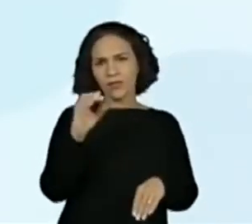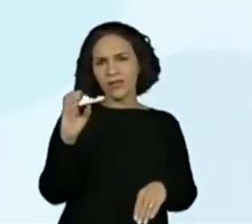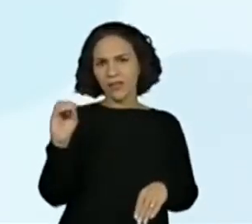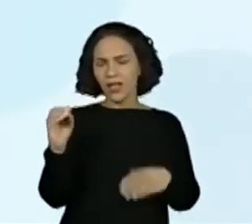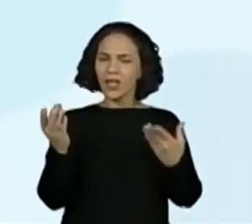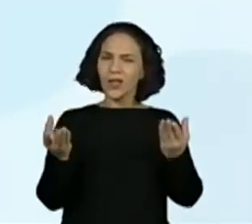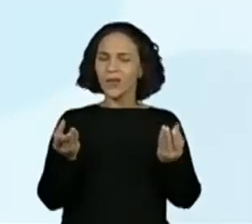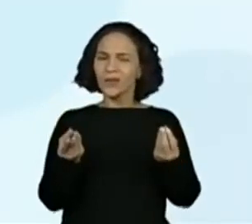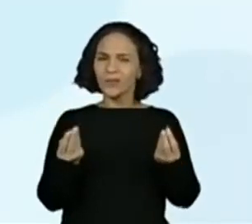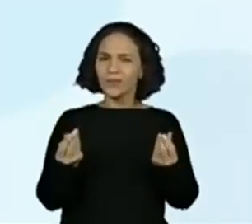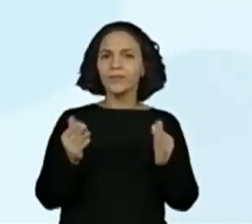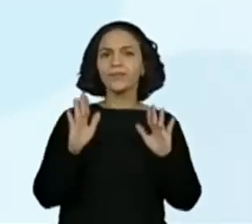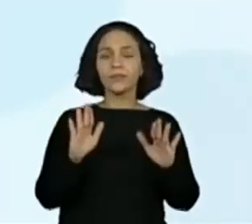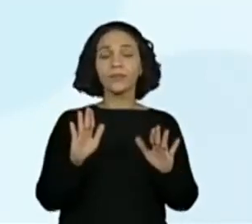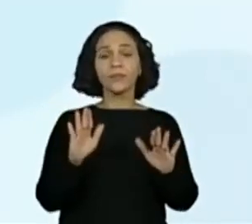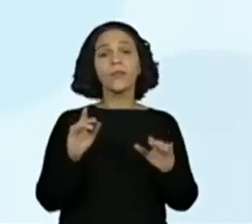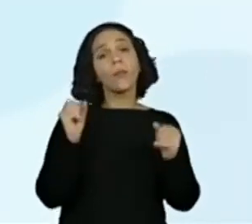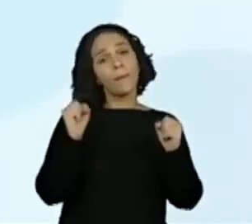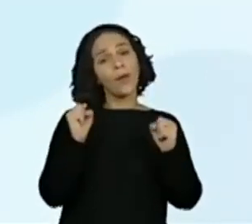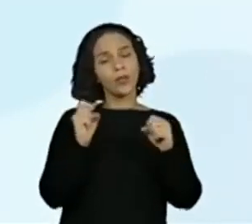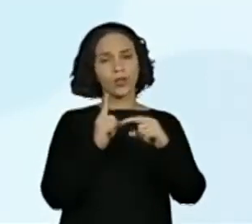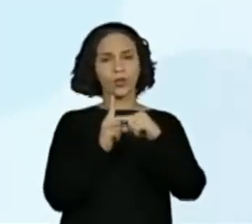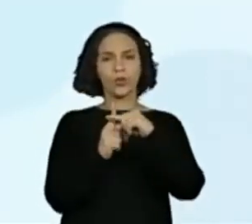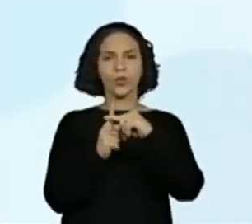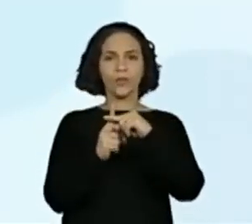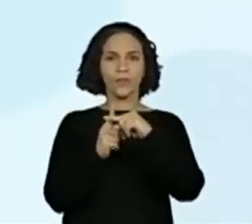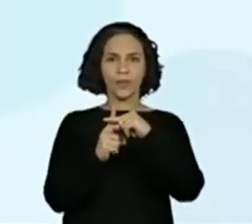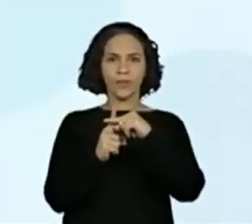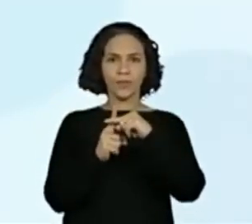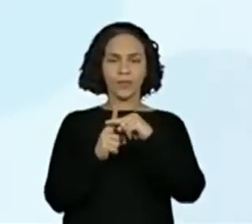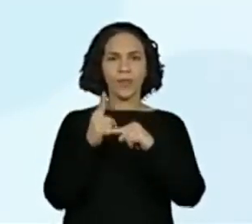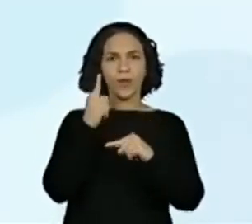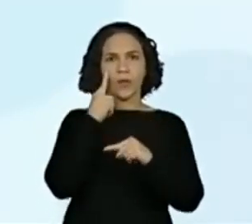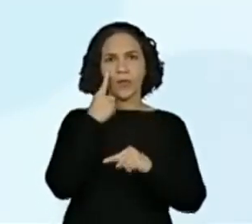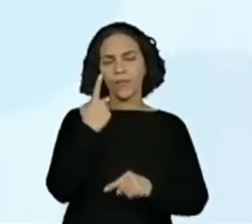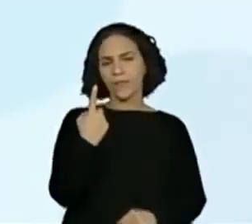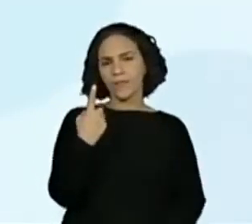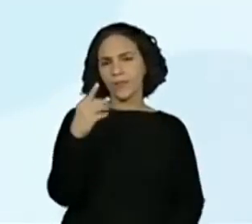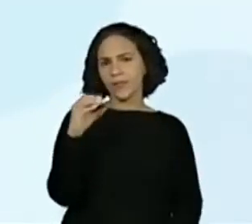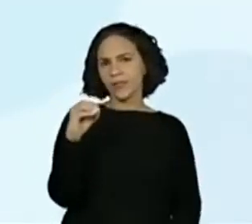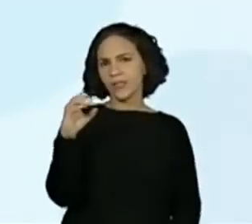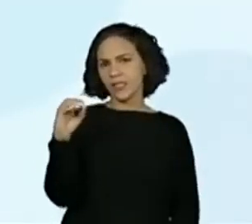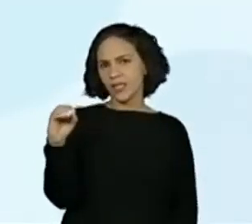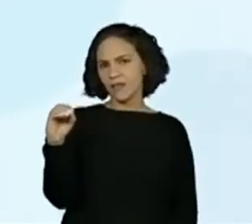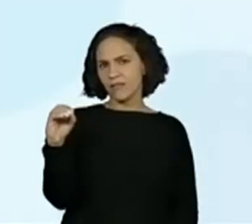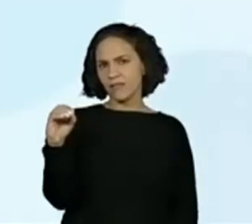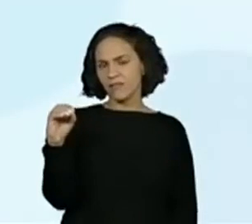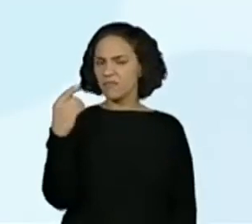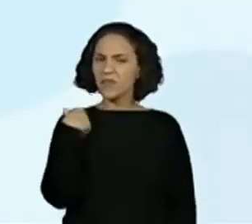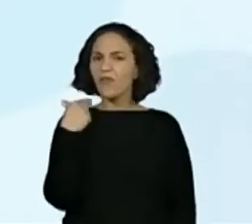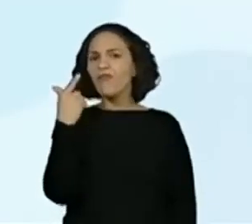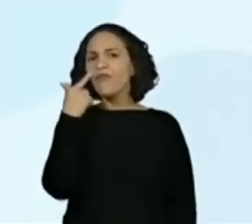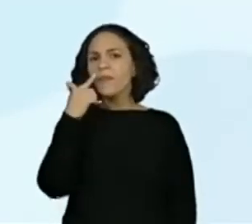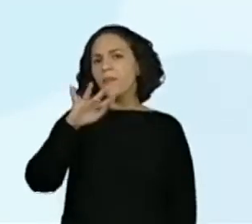anos, eu vou fazer o quê? Uma soma, né? Eu vou somar 100 aqui. Só para verificar isso.